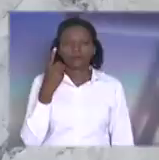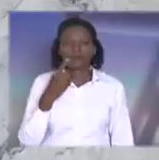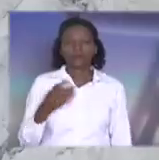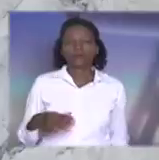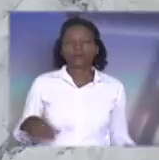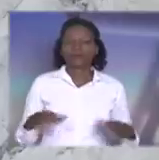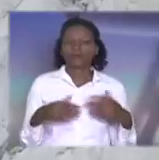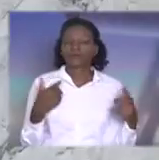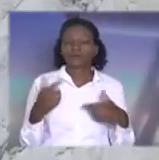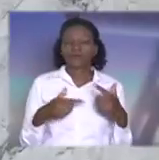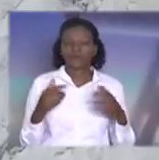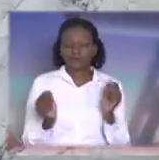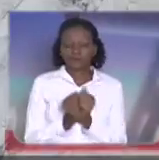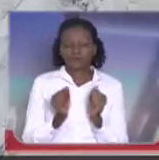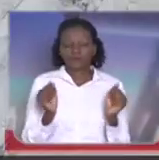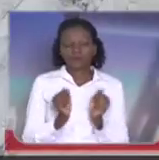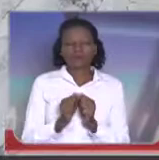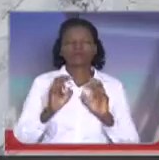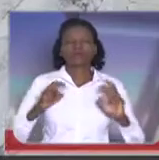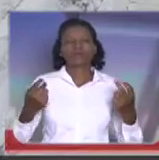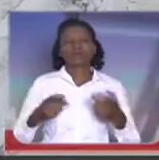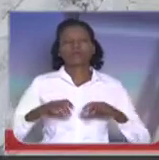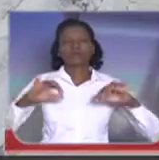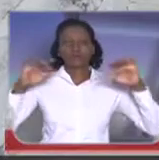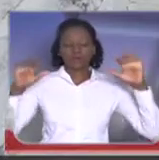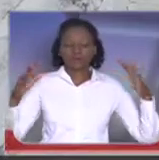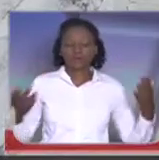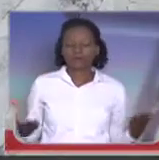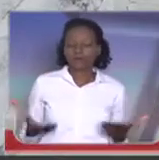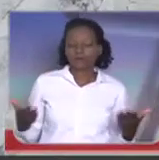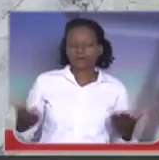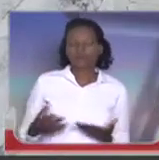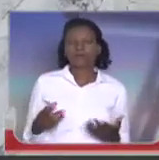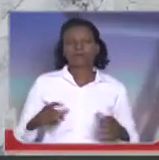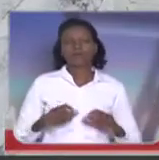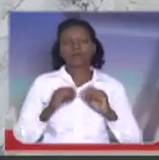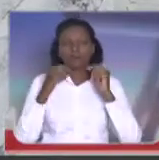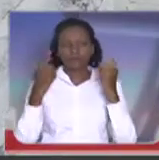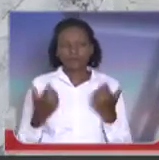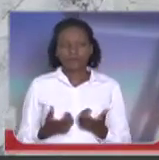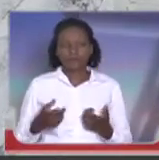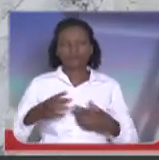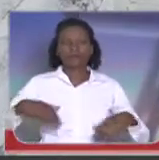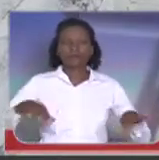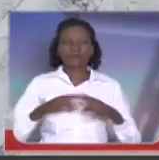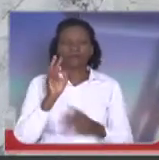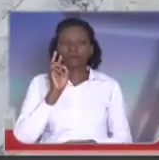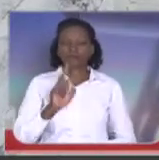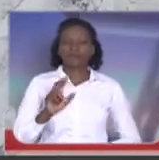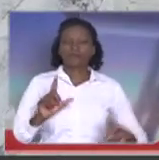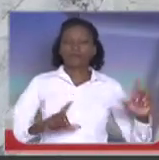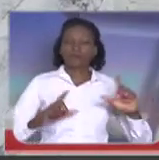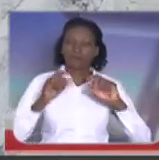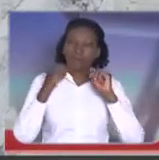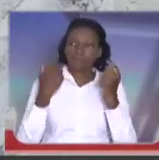e Assessores que se encontram aqui na Assembleia, a todos que nos assistem pela TV Assembleia também,